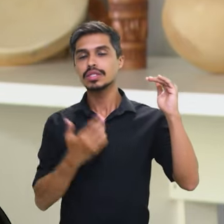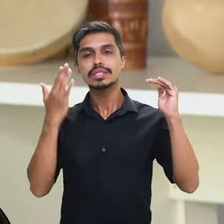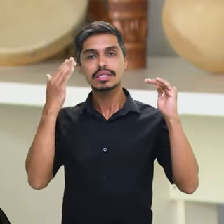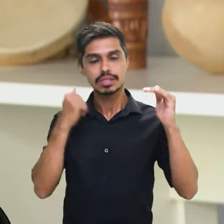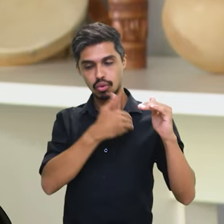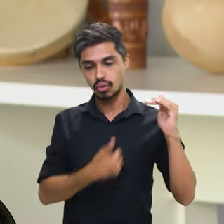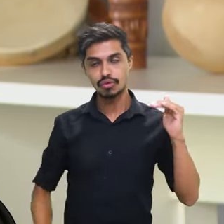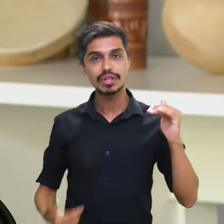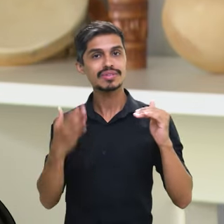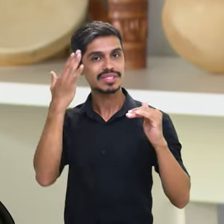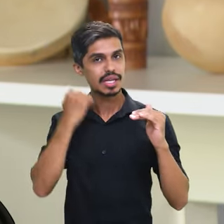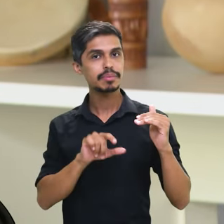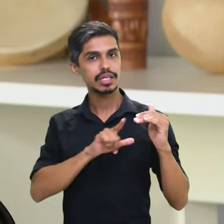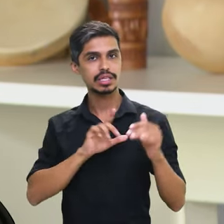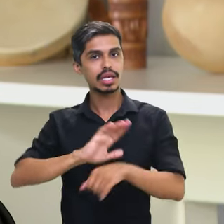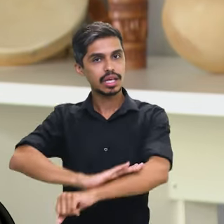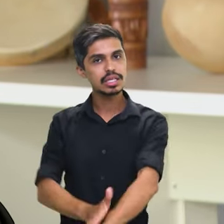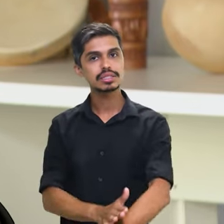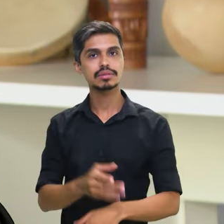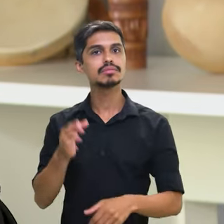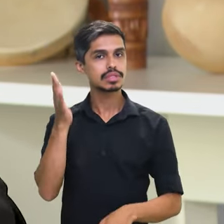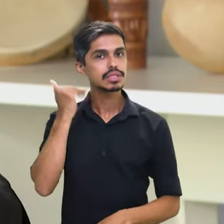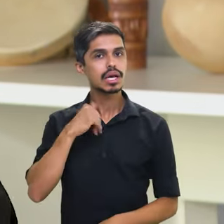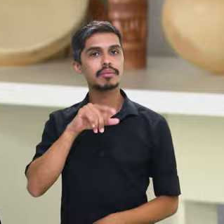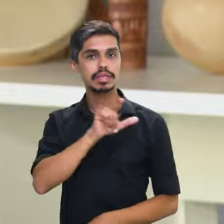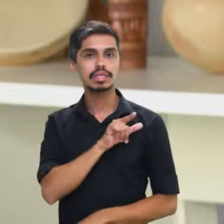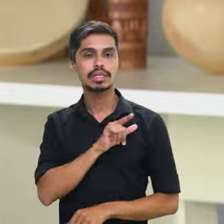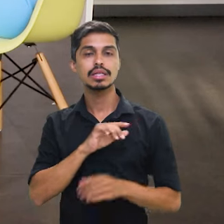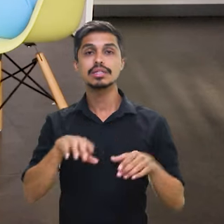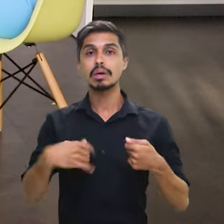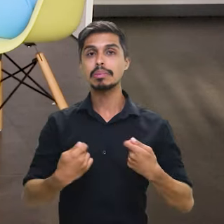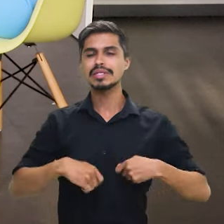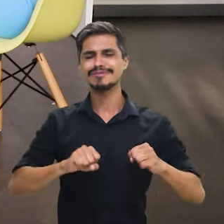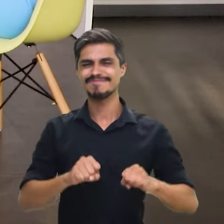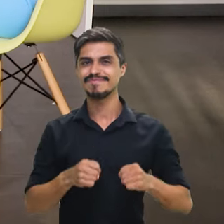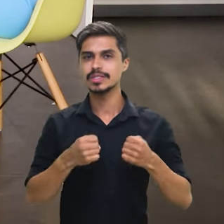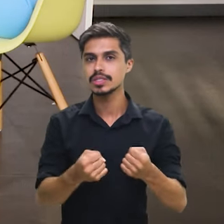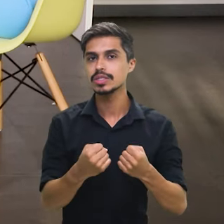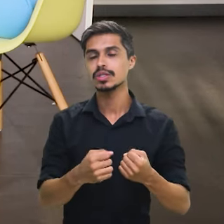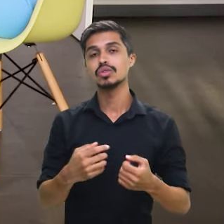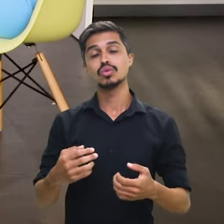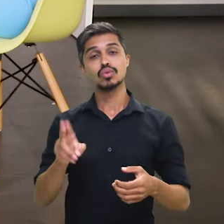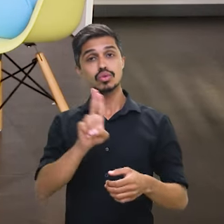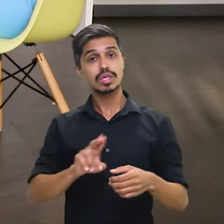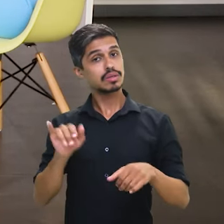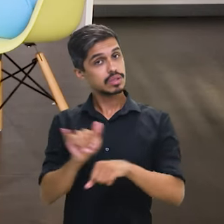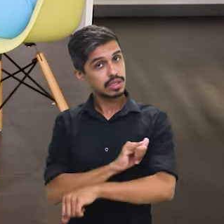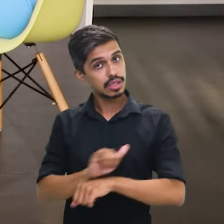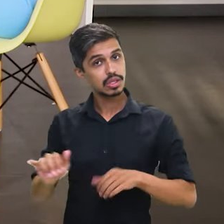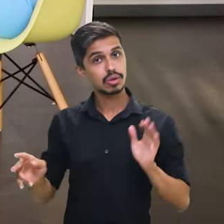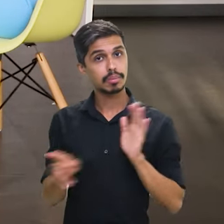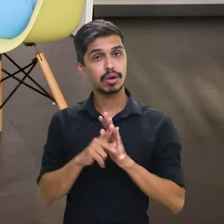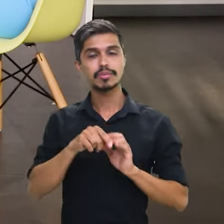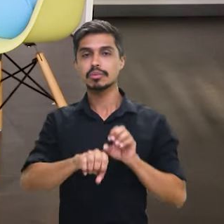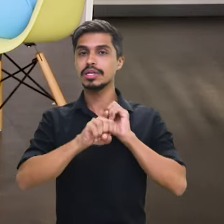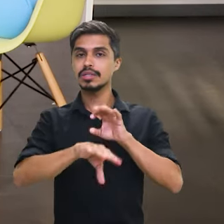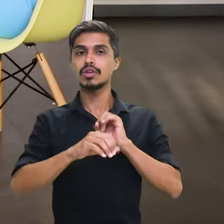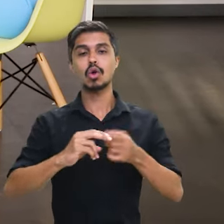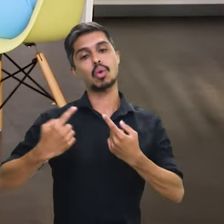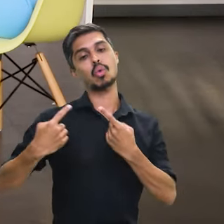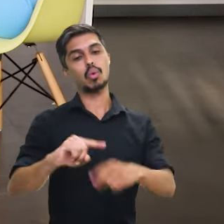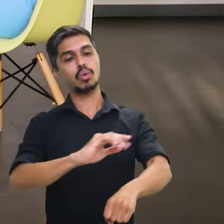racismo. O governo estadual, municipal, sabe. O que é preciso fazer? Combater junto o racismo com medidas e com uma educação